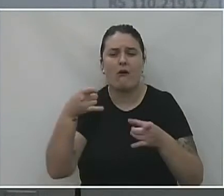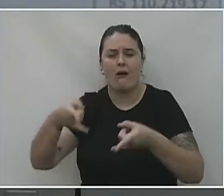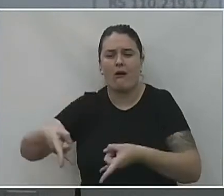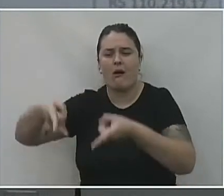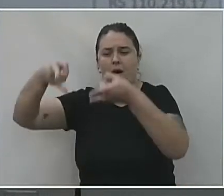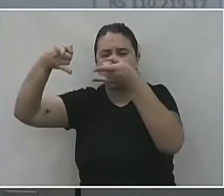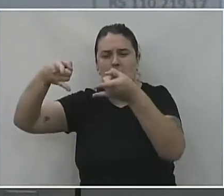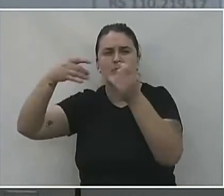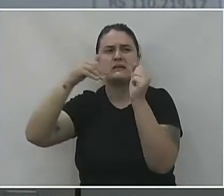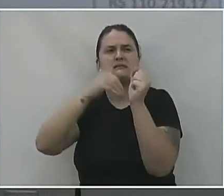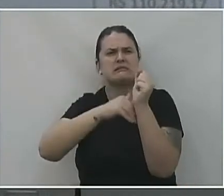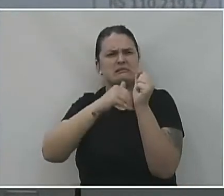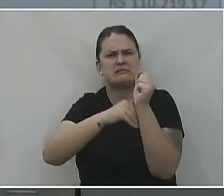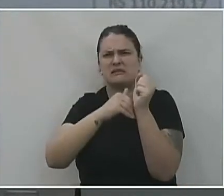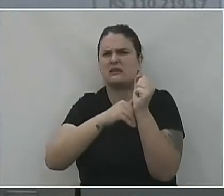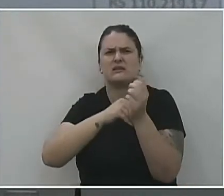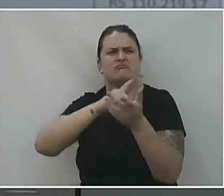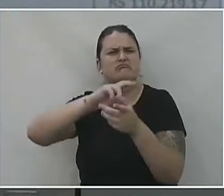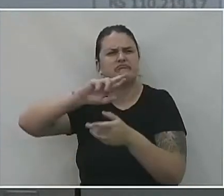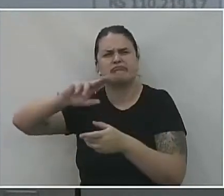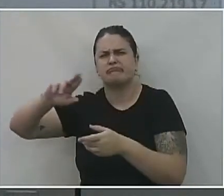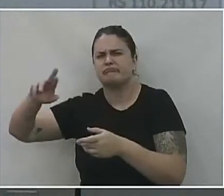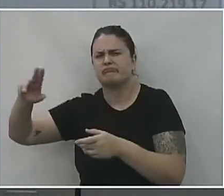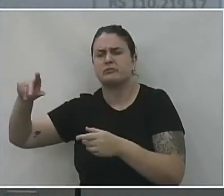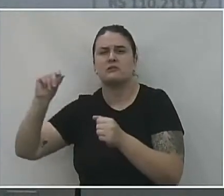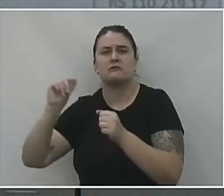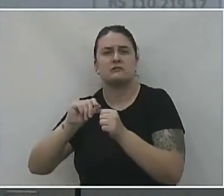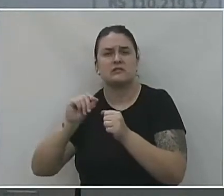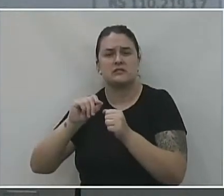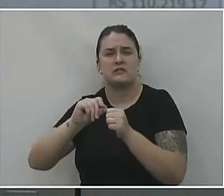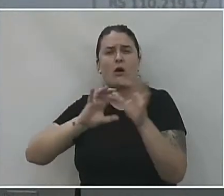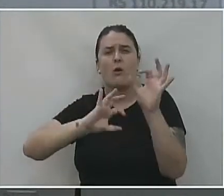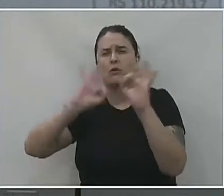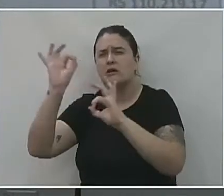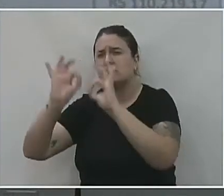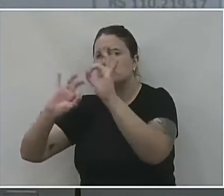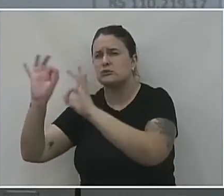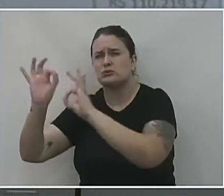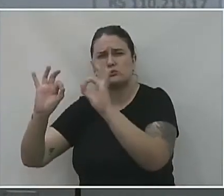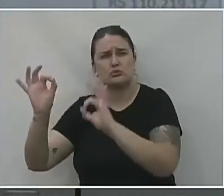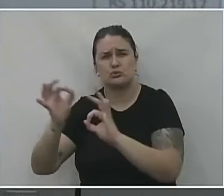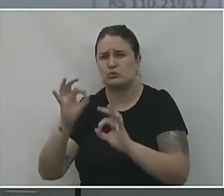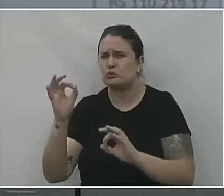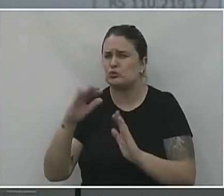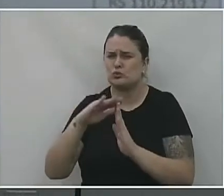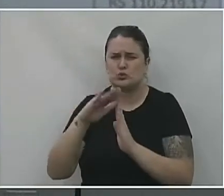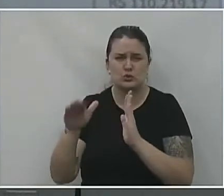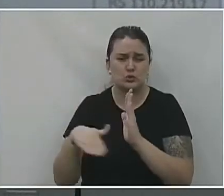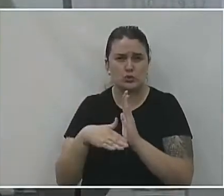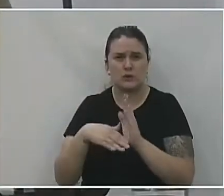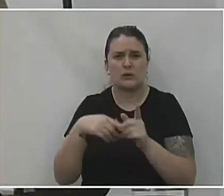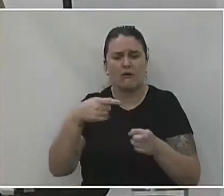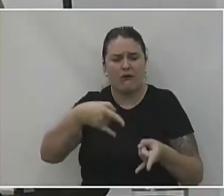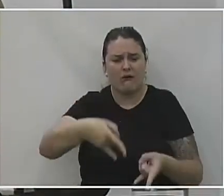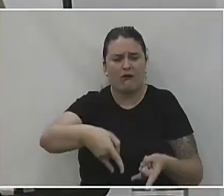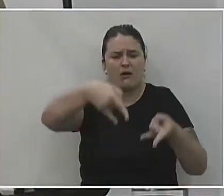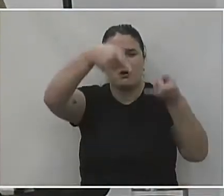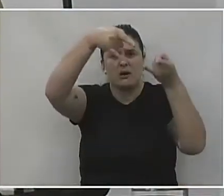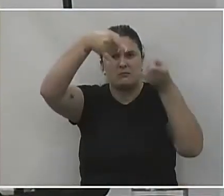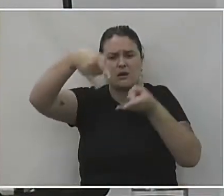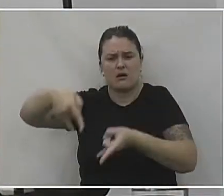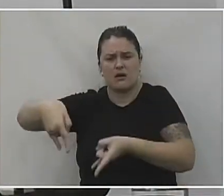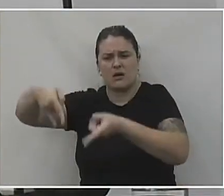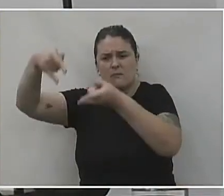sistema de senhas. A gente aqui teve que fazer uma estrutura beliches, a gente teve que comprar